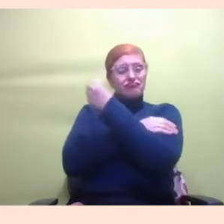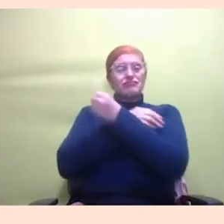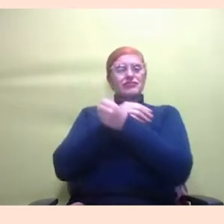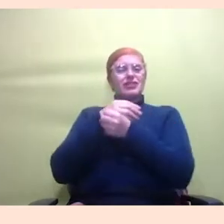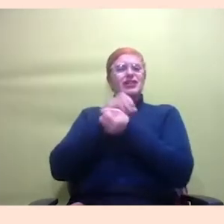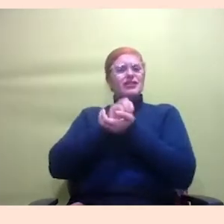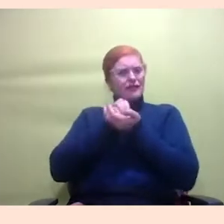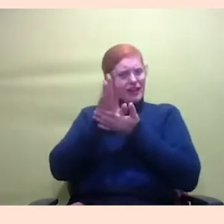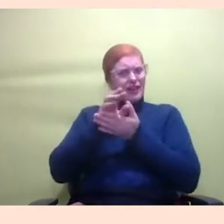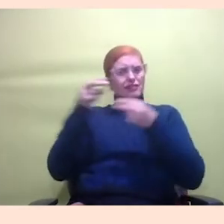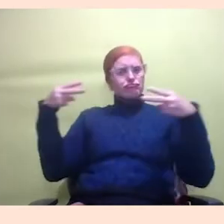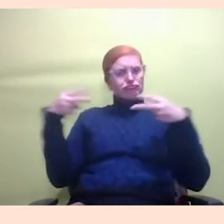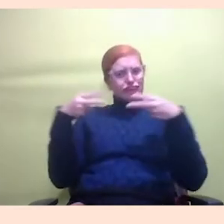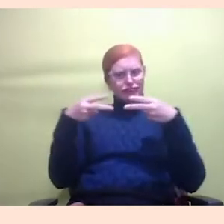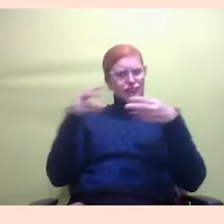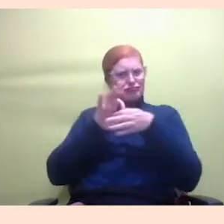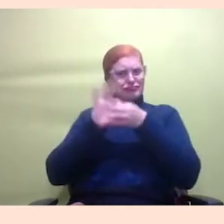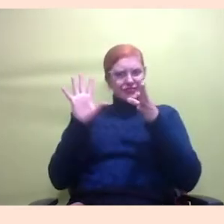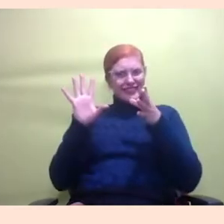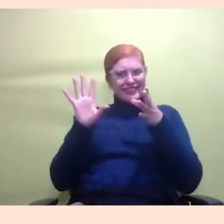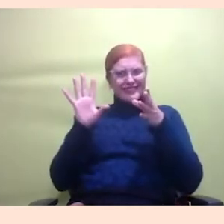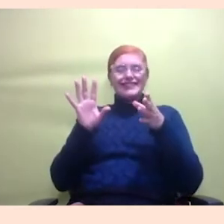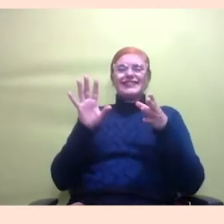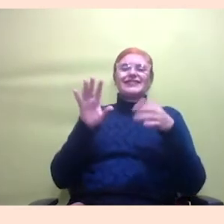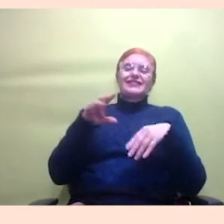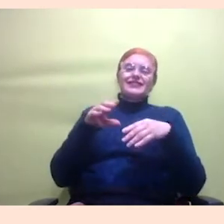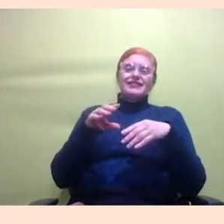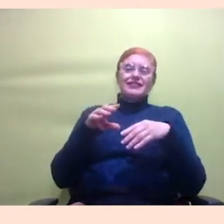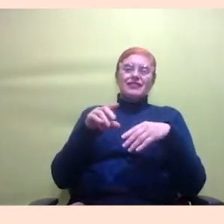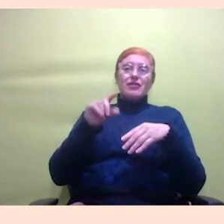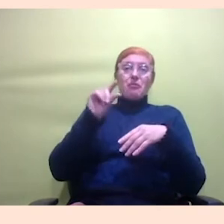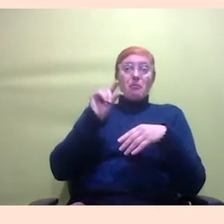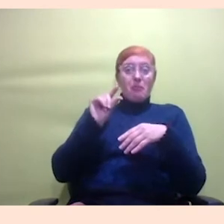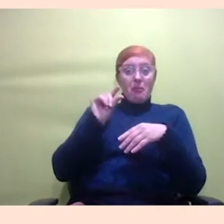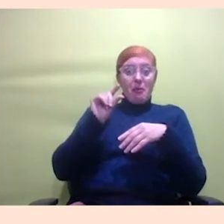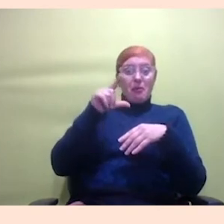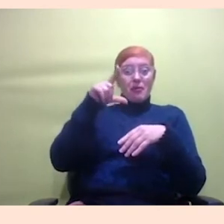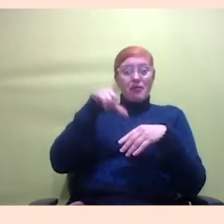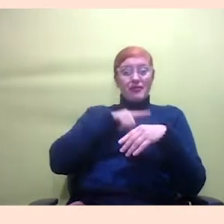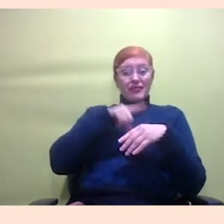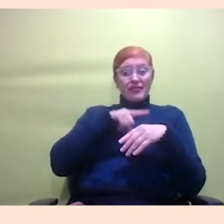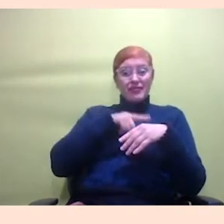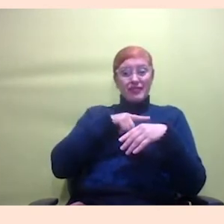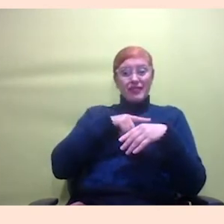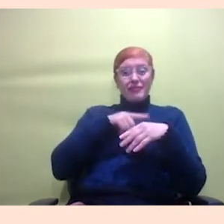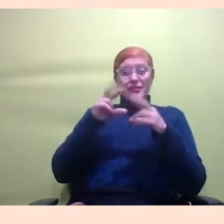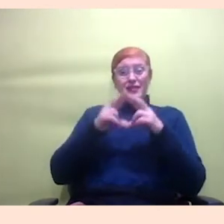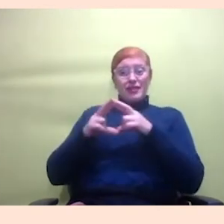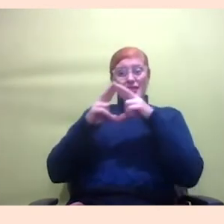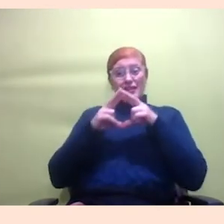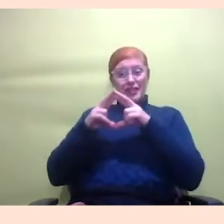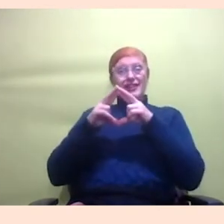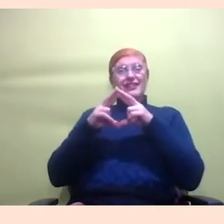fica à vontade e aí tipo pouco tempo atrás a gente descobriu que o resto do drive também estava aberto e agora o drive está sempre fechado